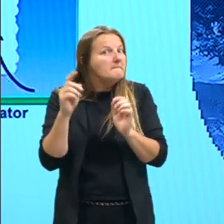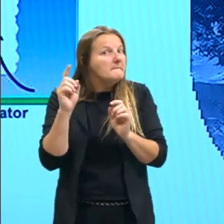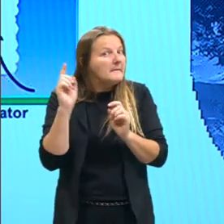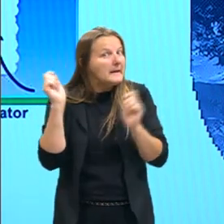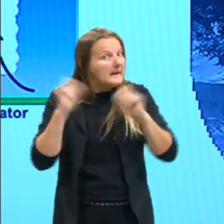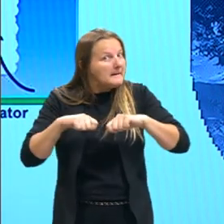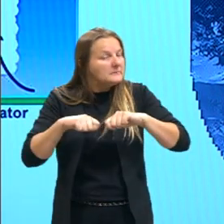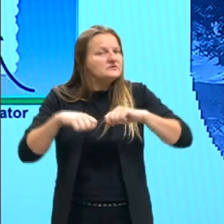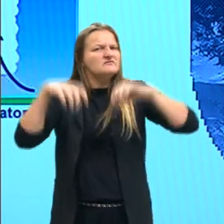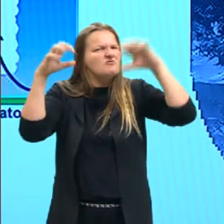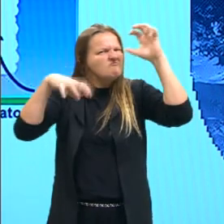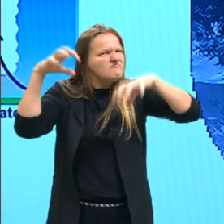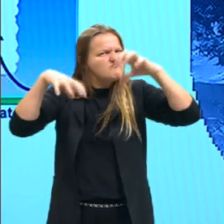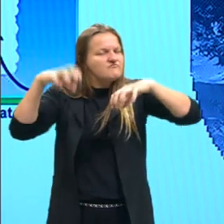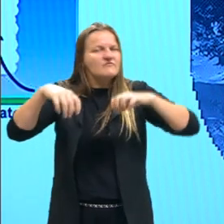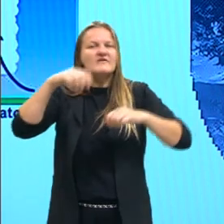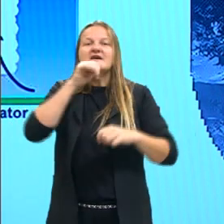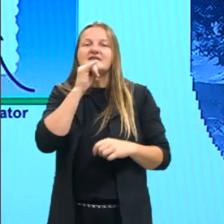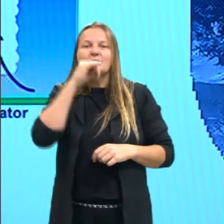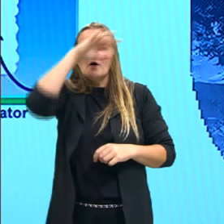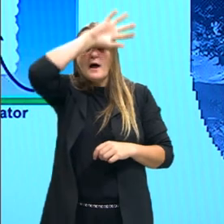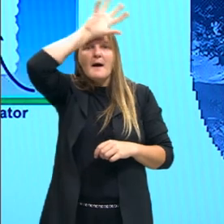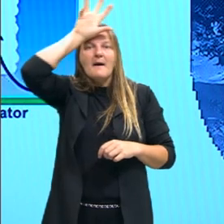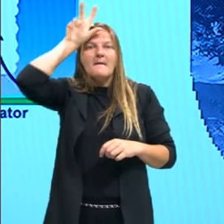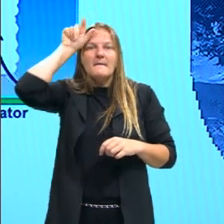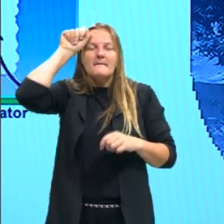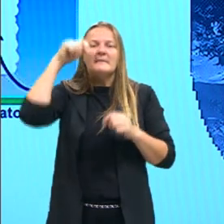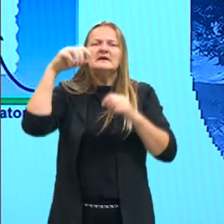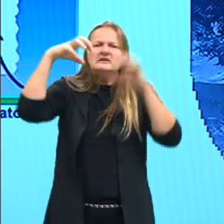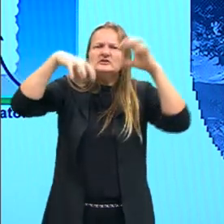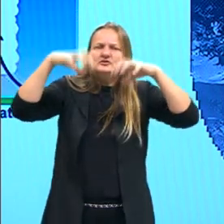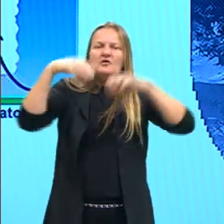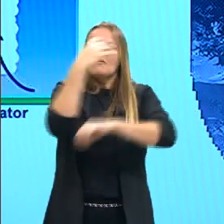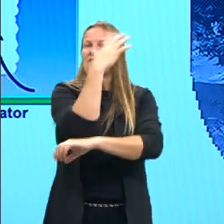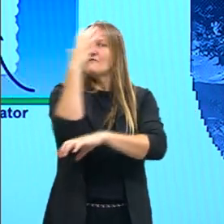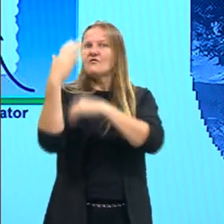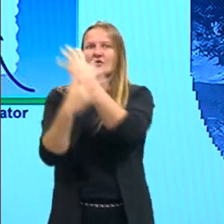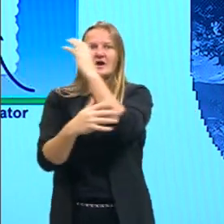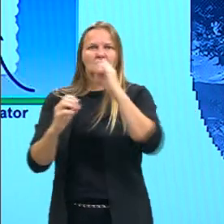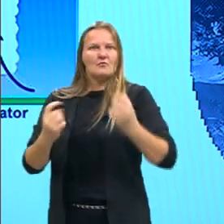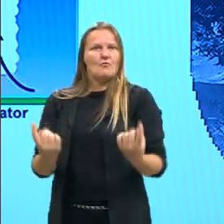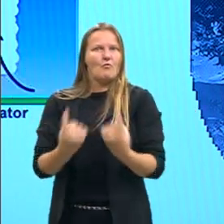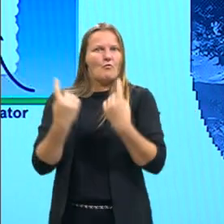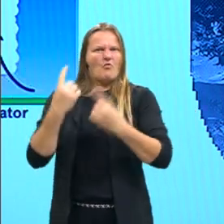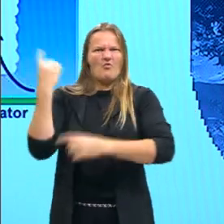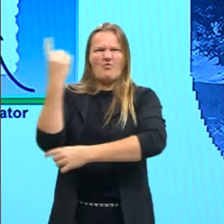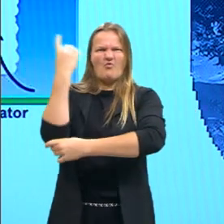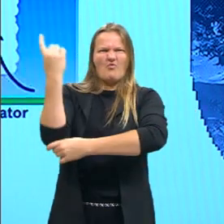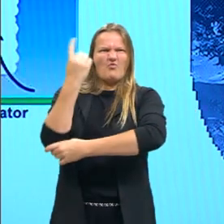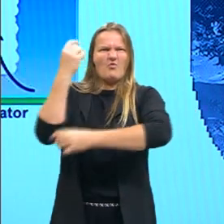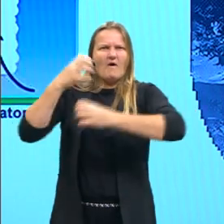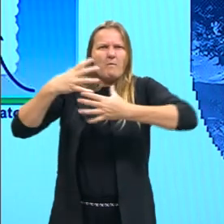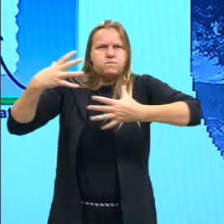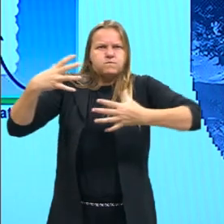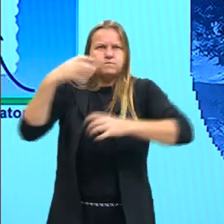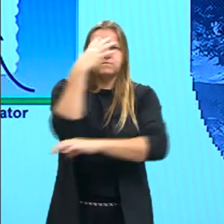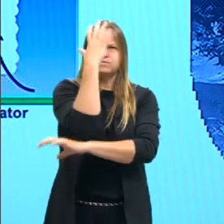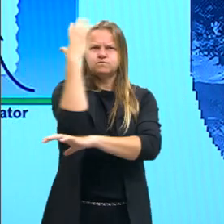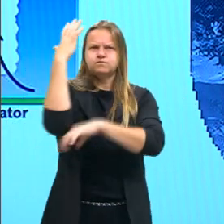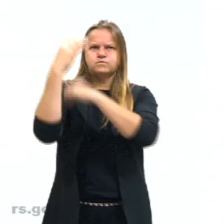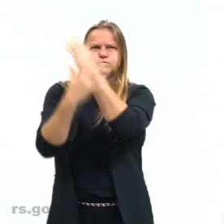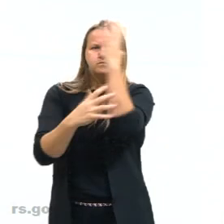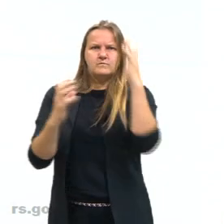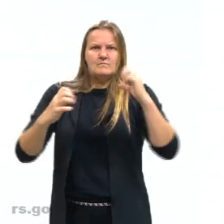da região amazônica, por exemplo, vai ter sempre umas florestas enormes nessa região aqui, tá,